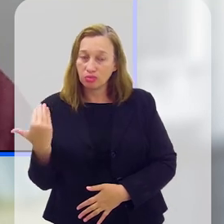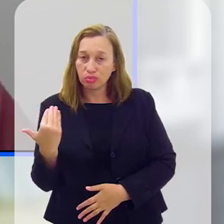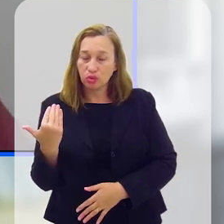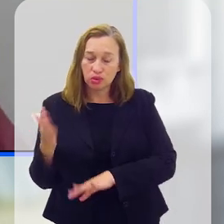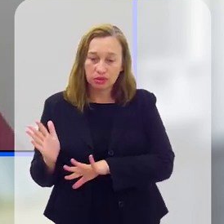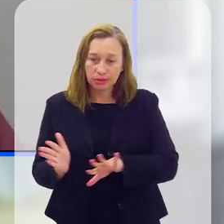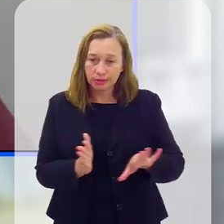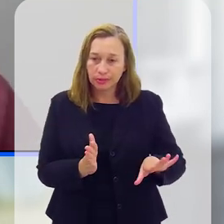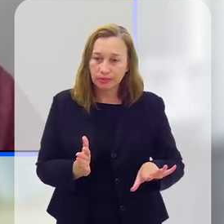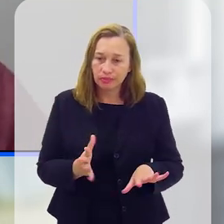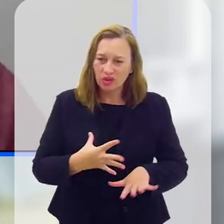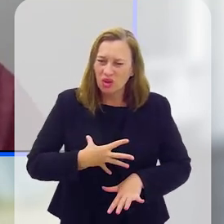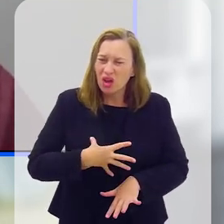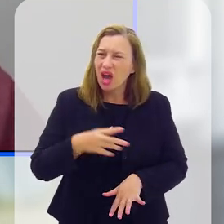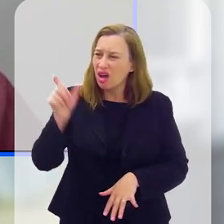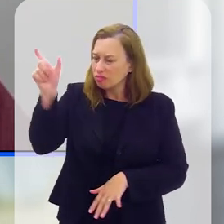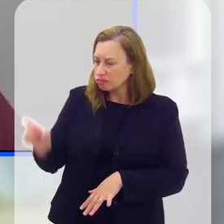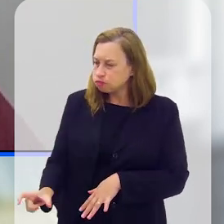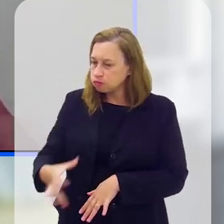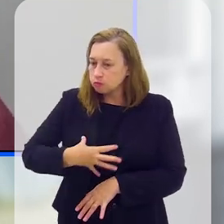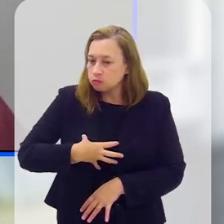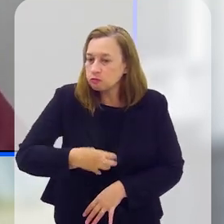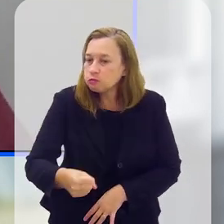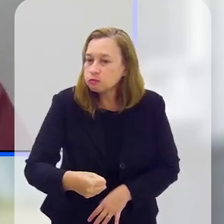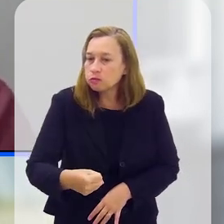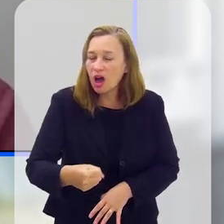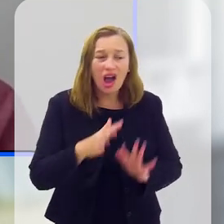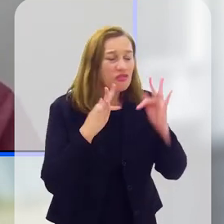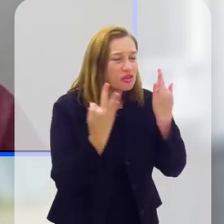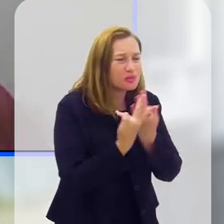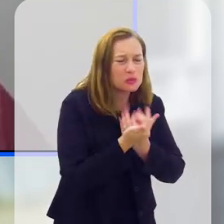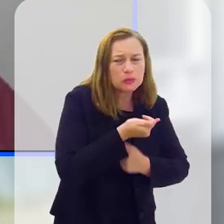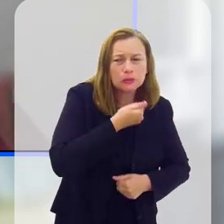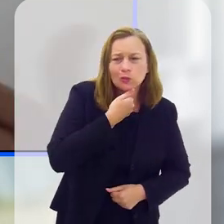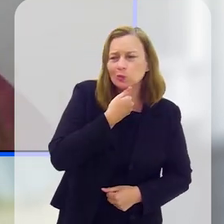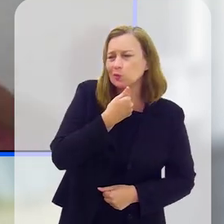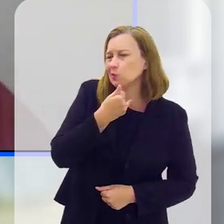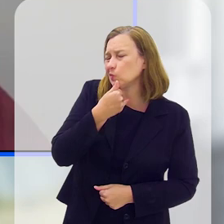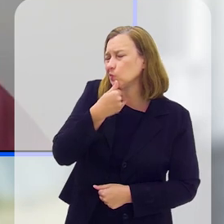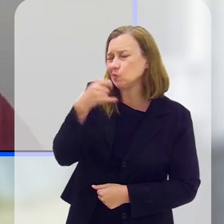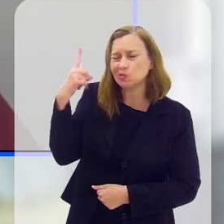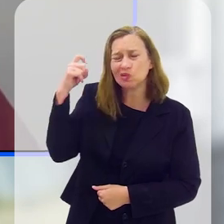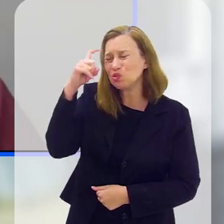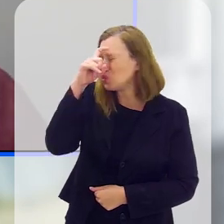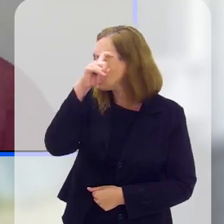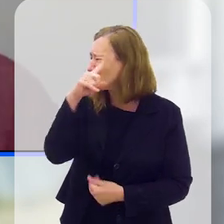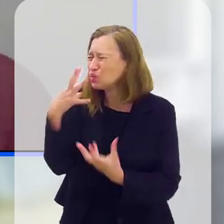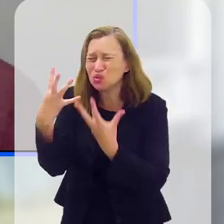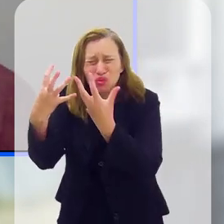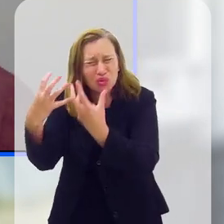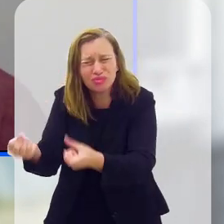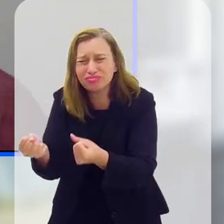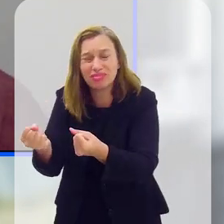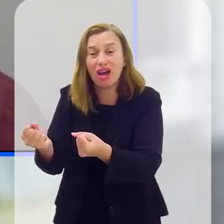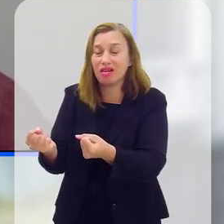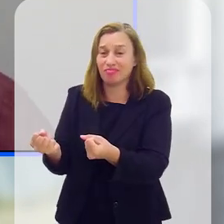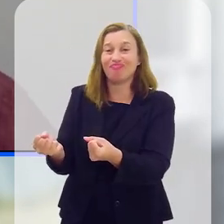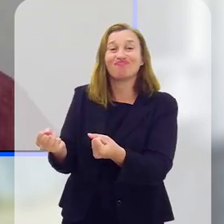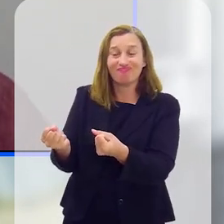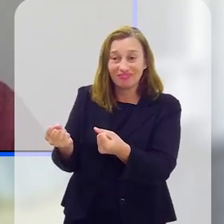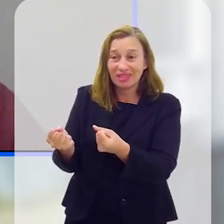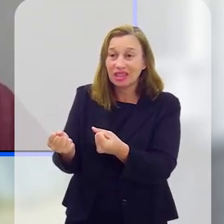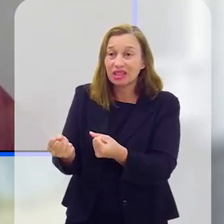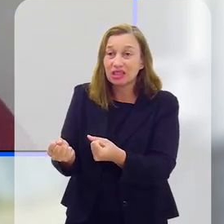perder um ente querido por suicídio é um luto dificílimo, é um luto de difícil elaboração, como nós falamos na psicologia,